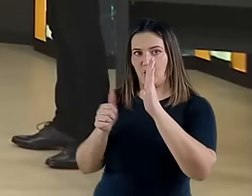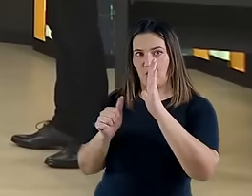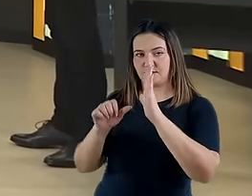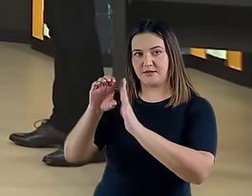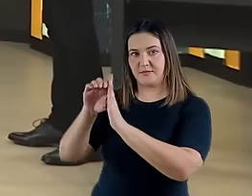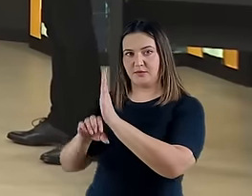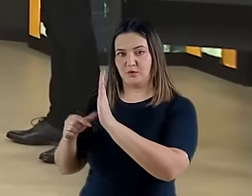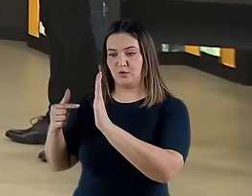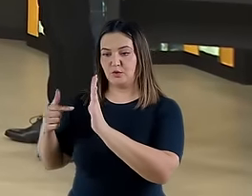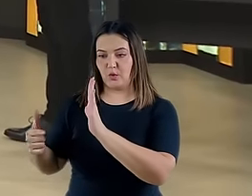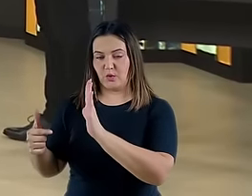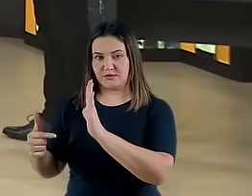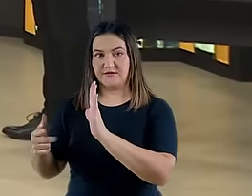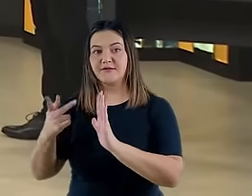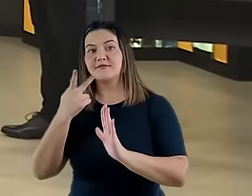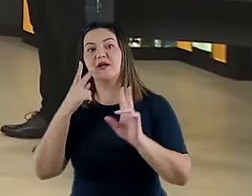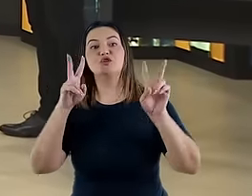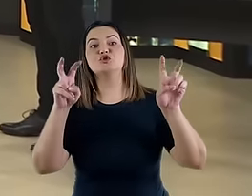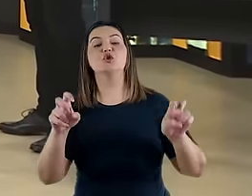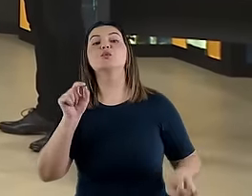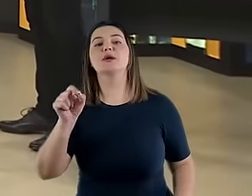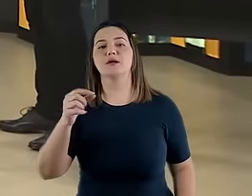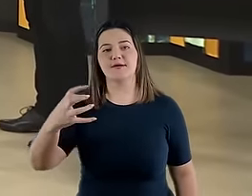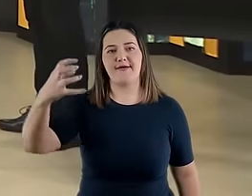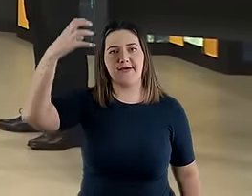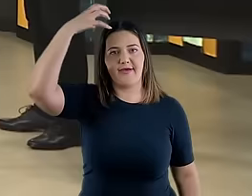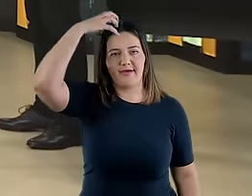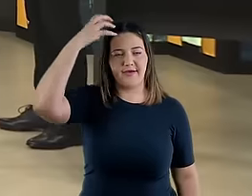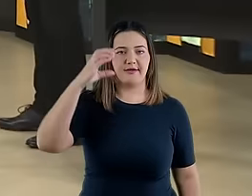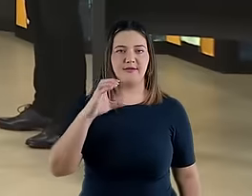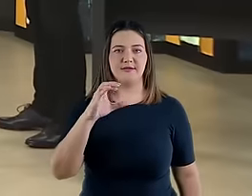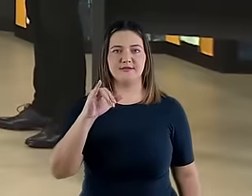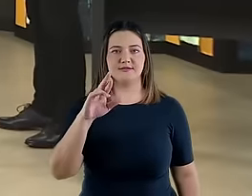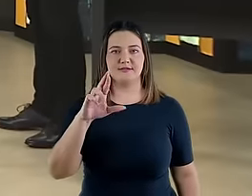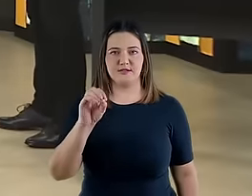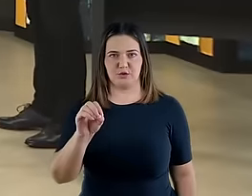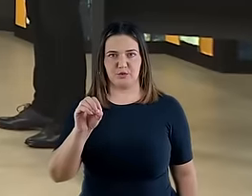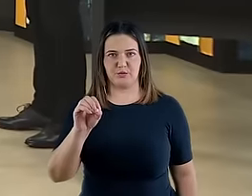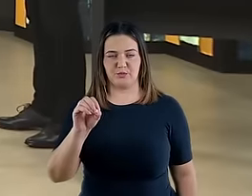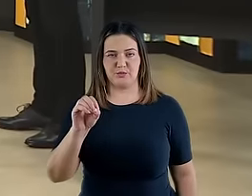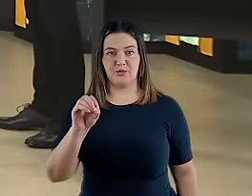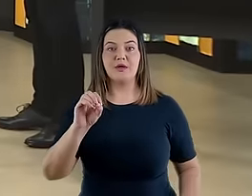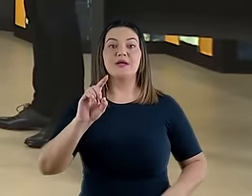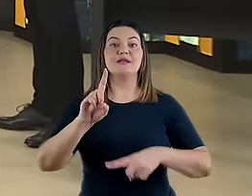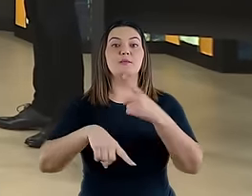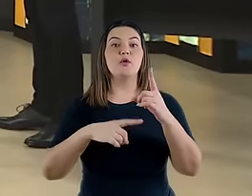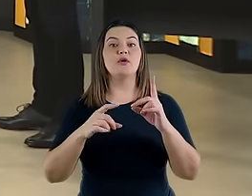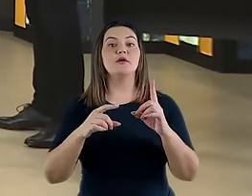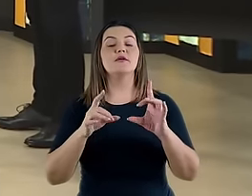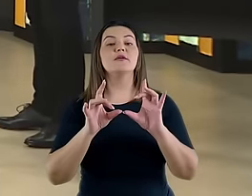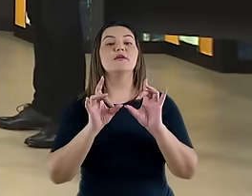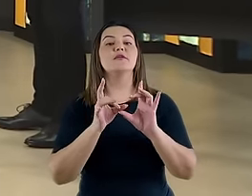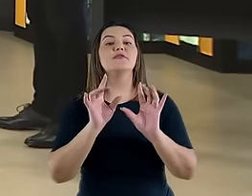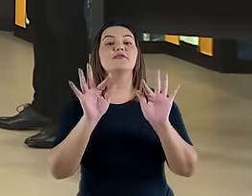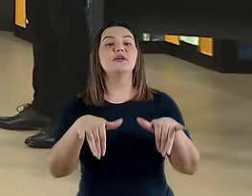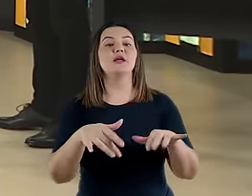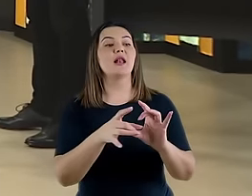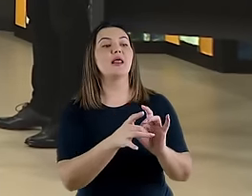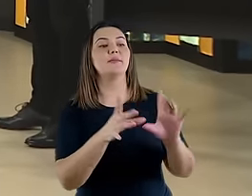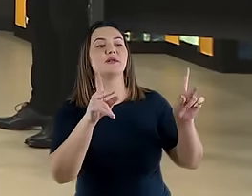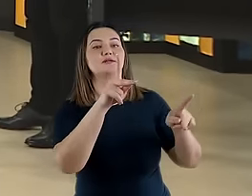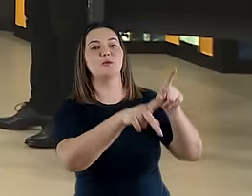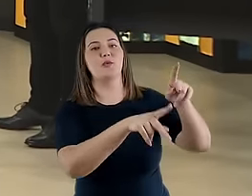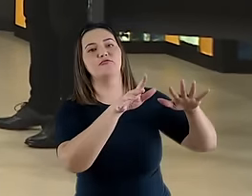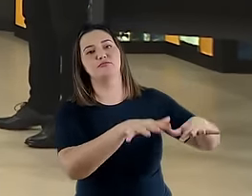começa com uma referência ao rei Ciro. Isso está no capítulo 10. E termina com a libertação do povo de Deus. Isso é uma